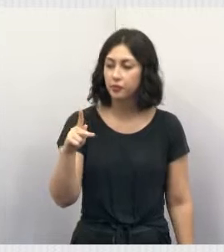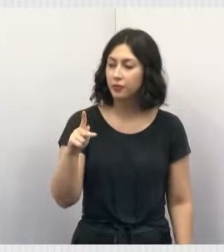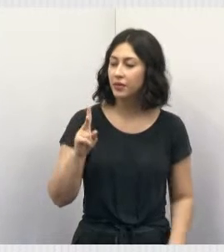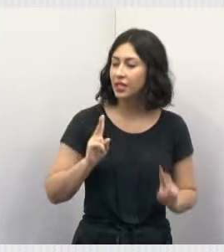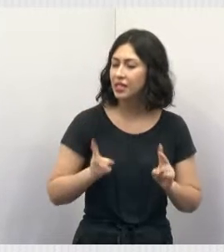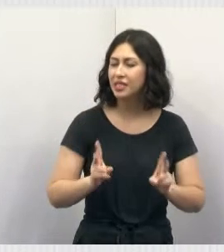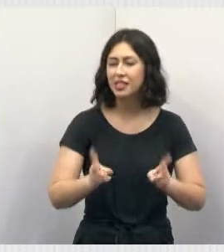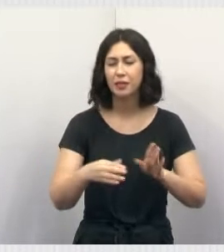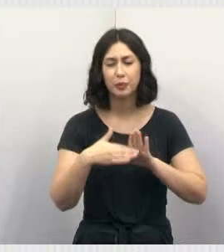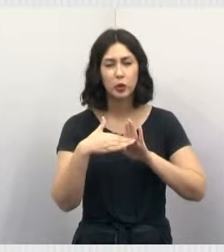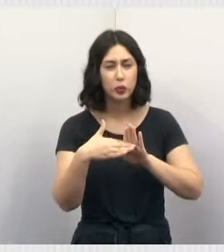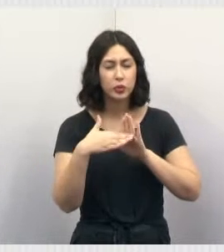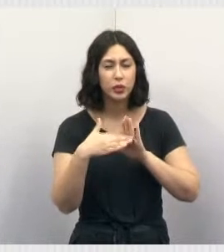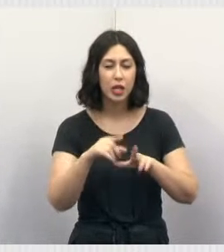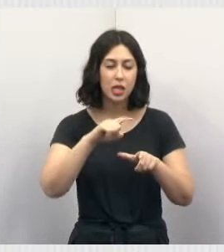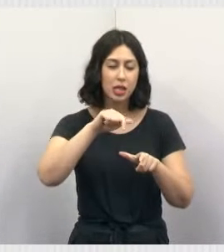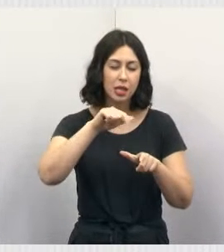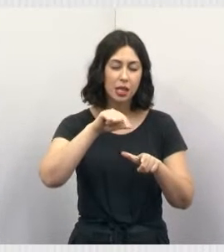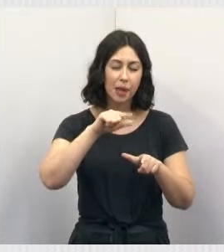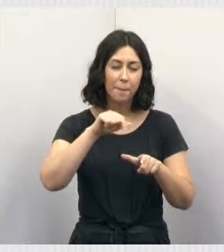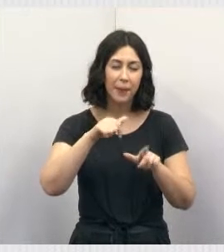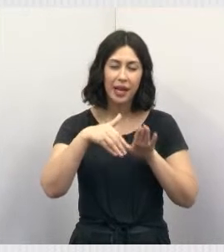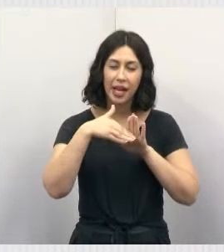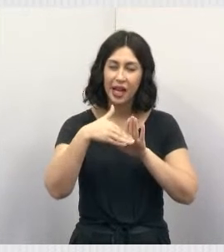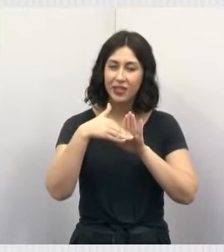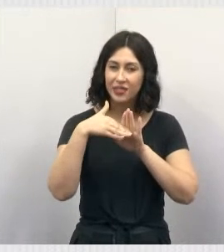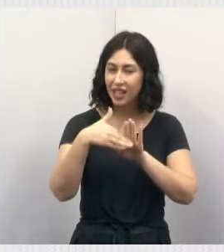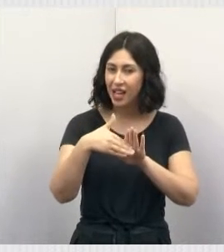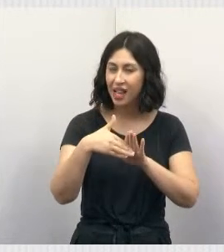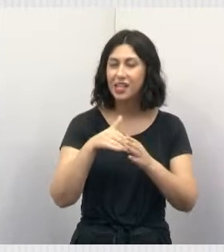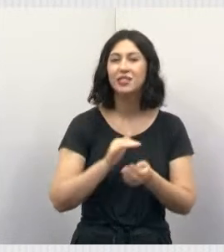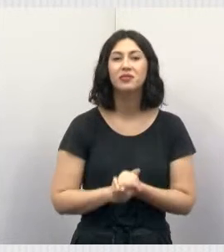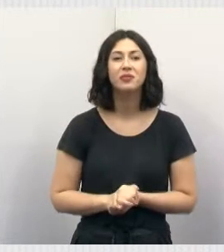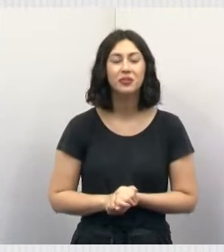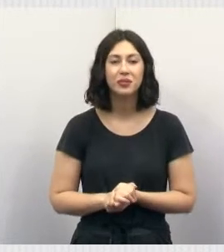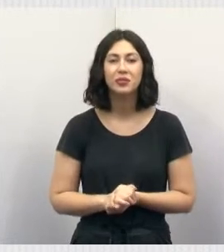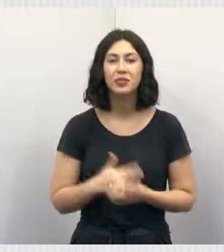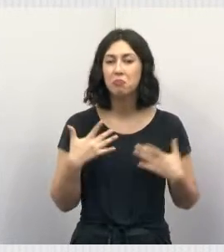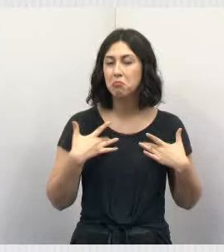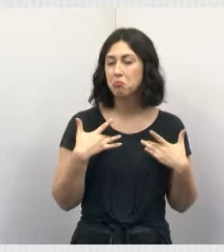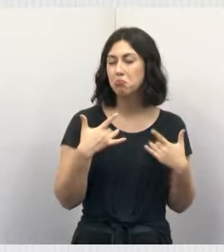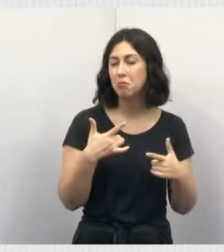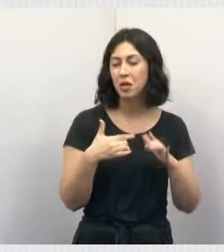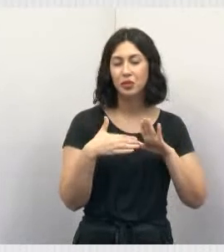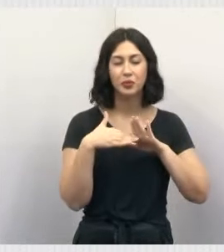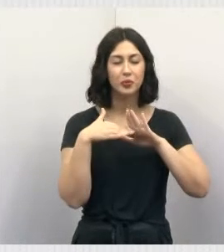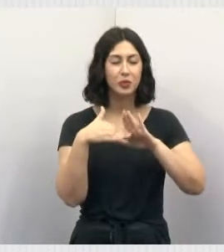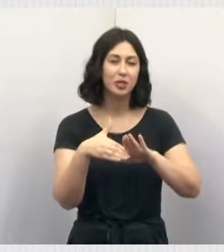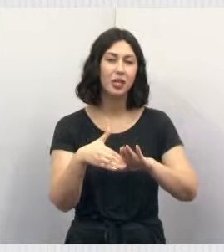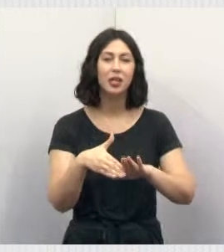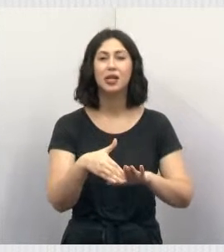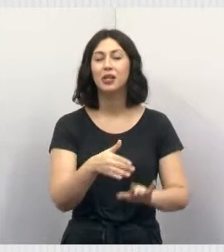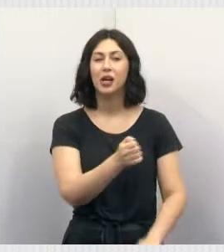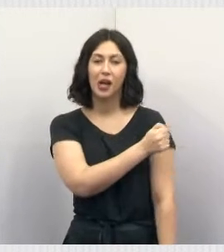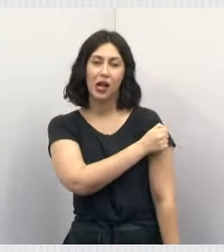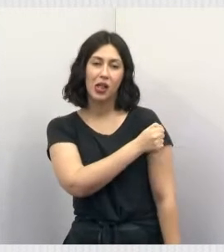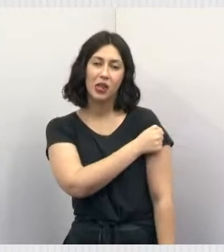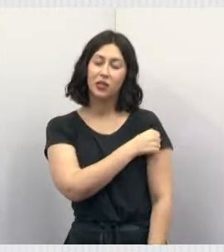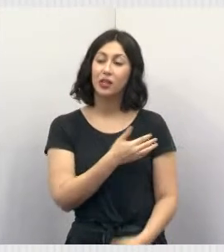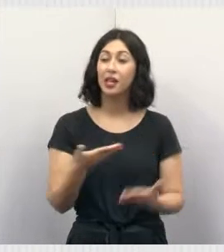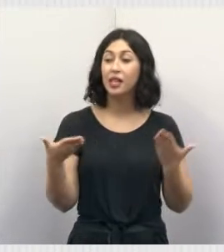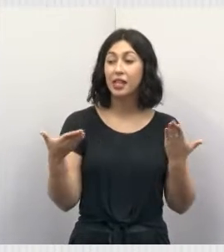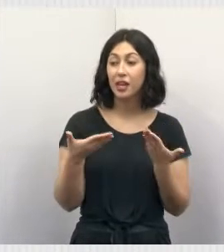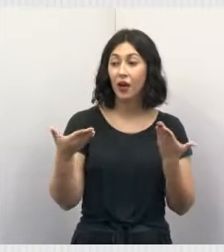aí com o projeto Tampinha Solidária, juntando tampinha, trabalhando com os alunos, nessa separação de tampinha. E